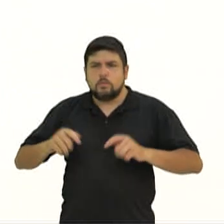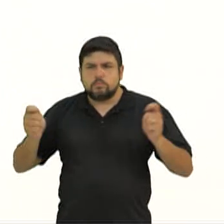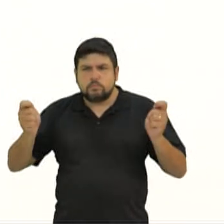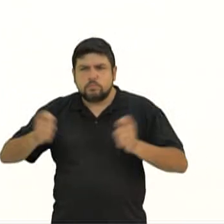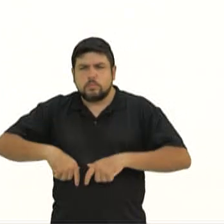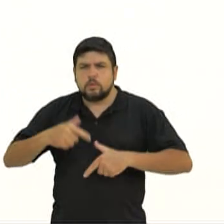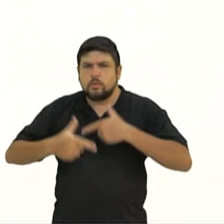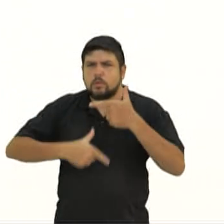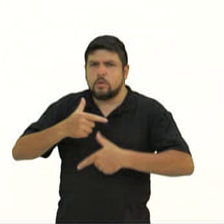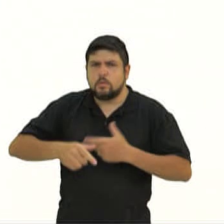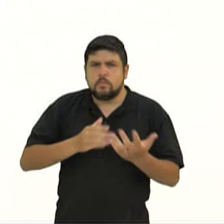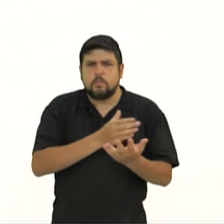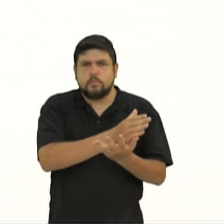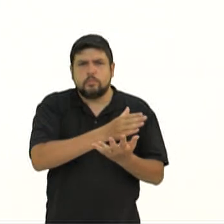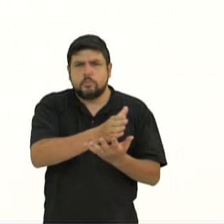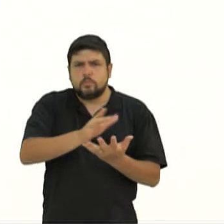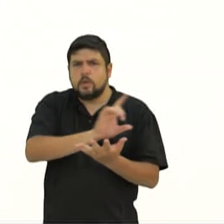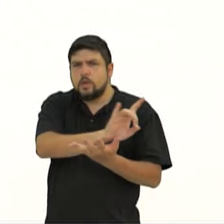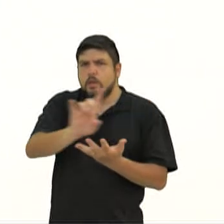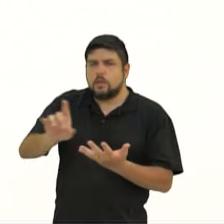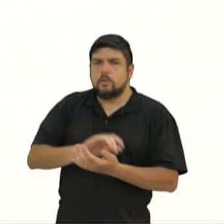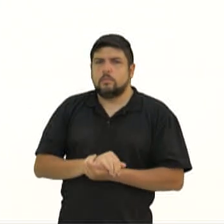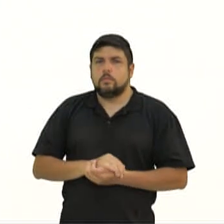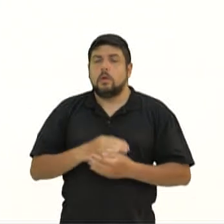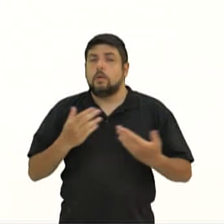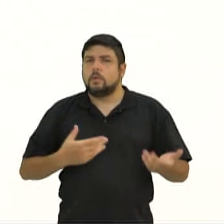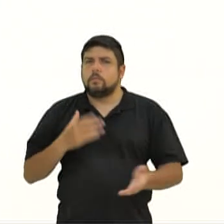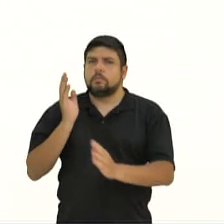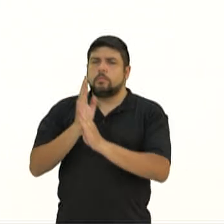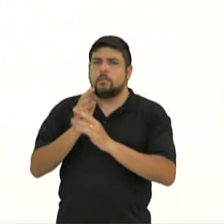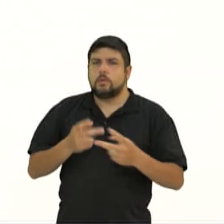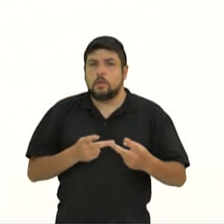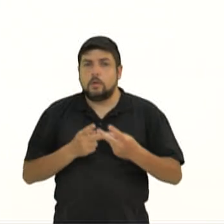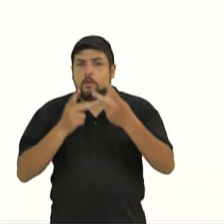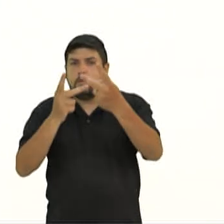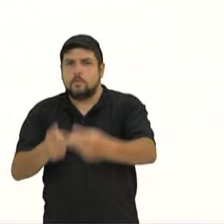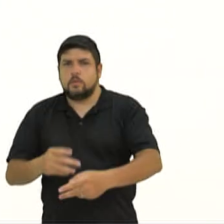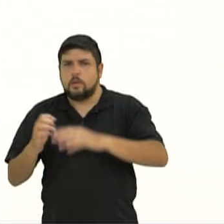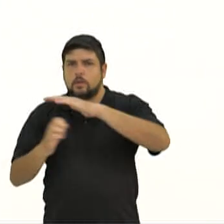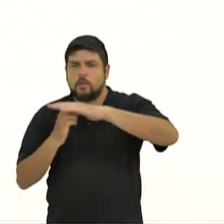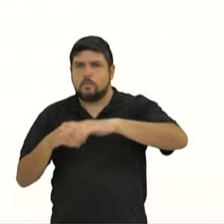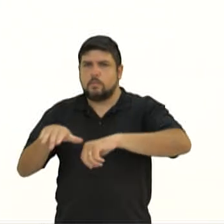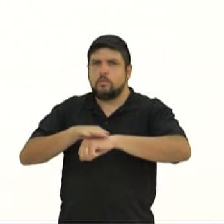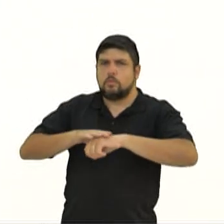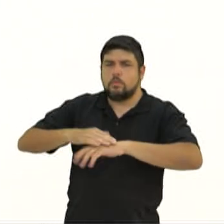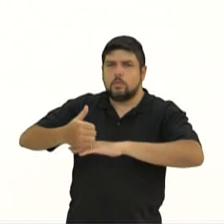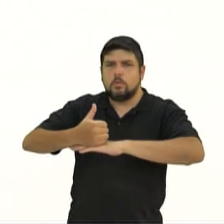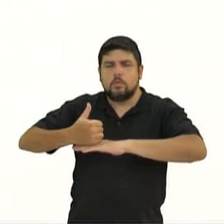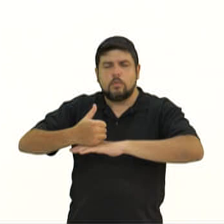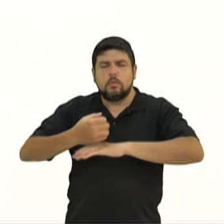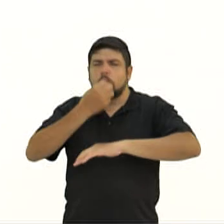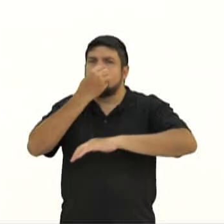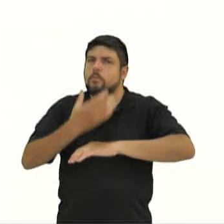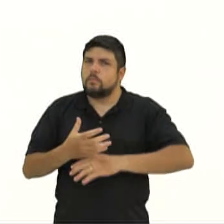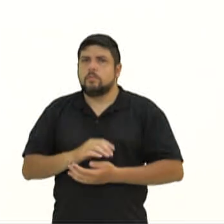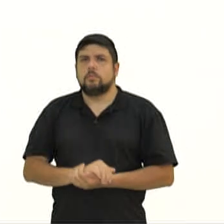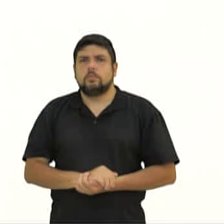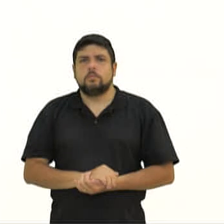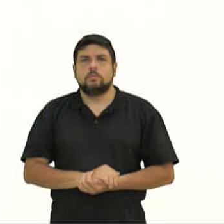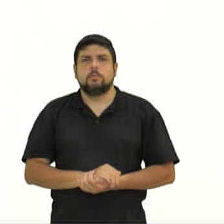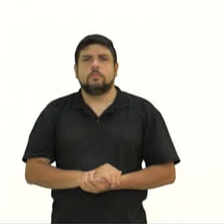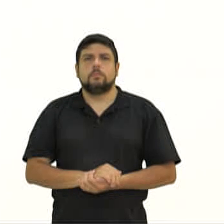trabalho em cada área. Por isso, visitar empresas e conversar com profissionais é tão útil, conclui a professora.